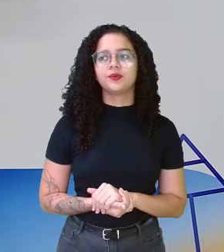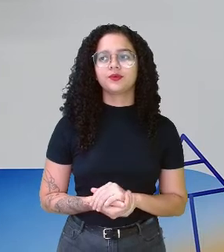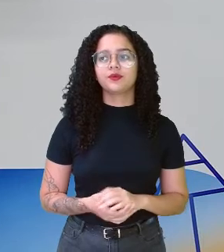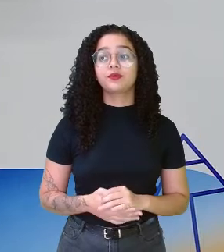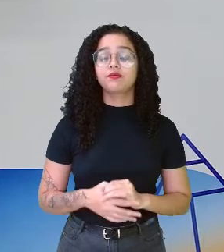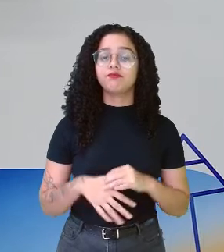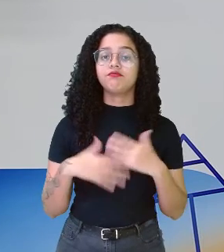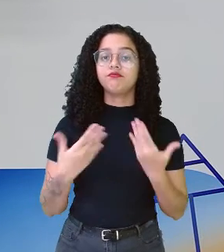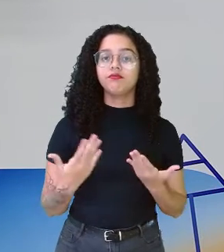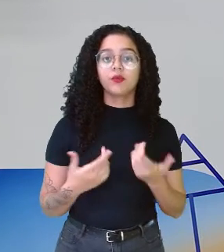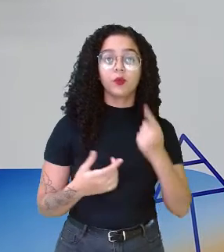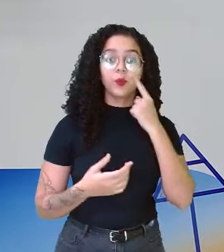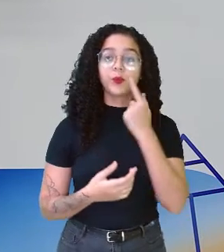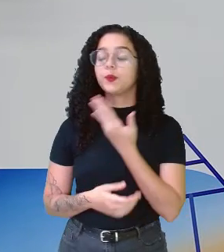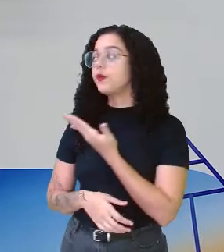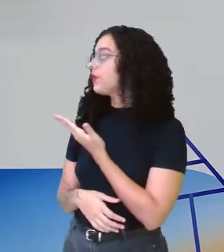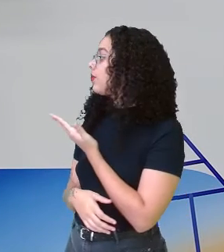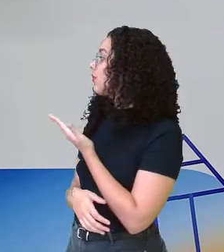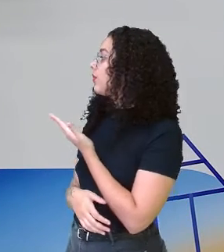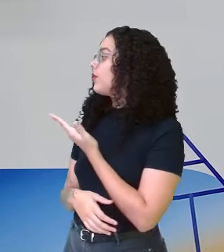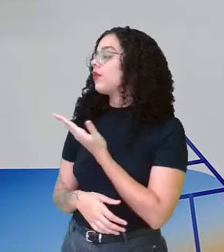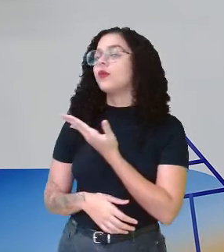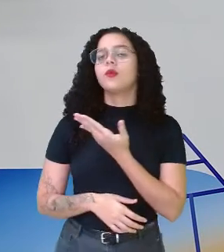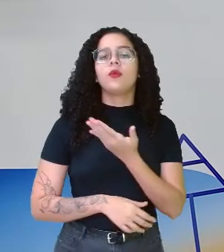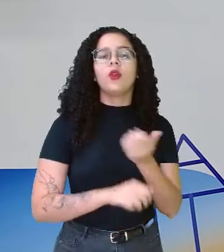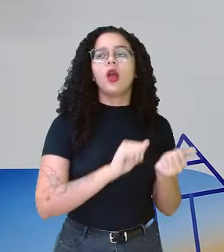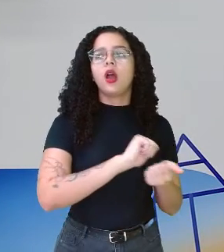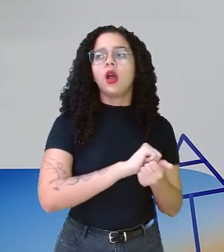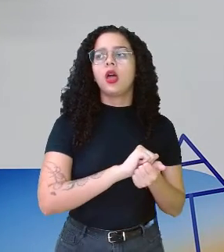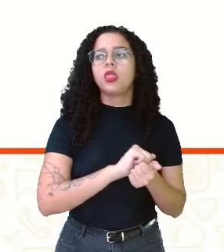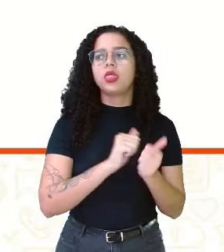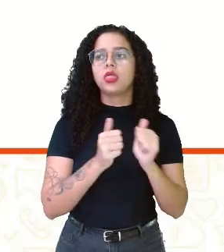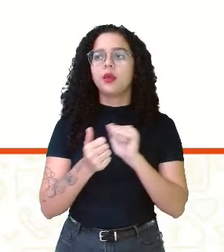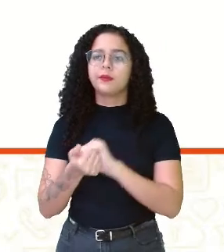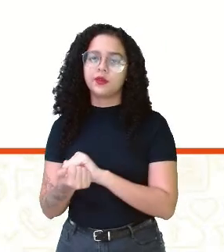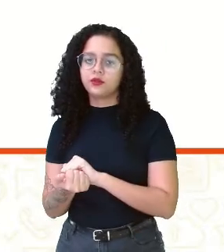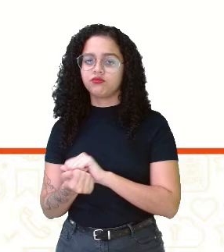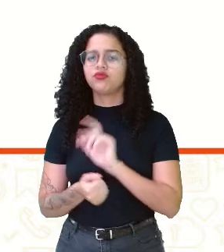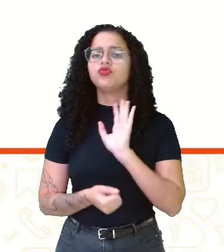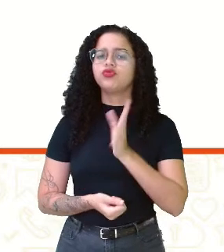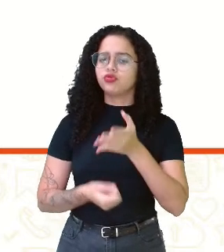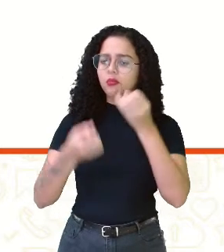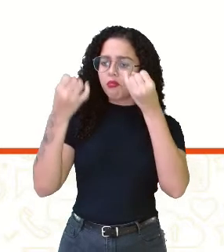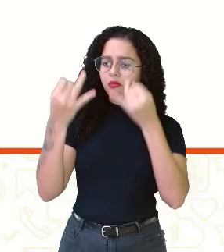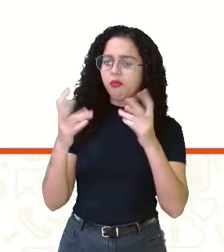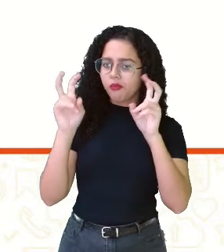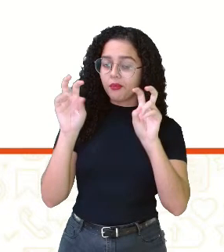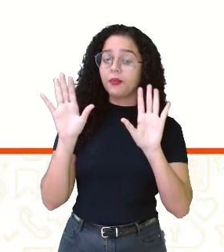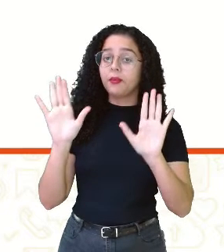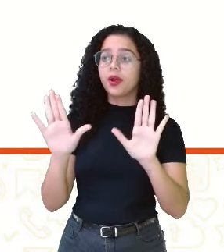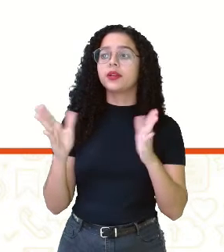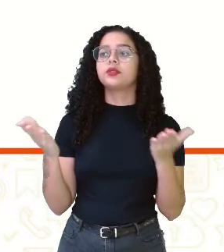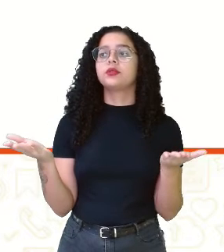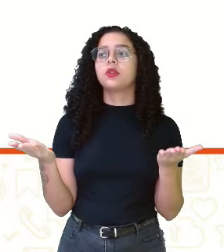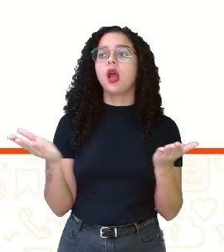Bom, então eu trouxe aqui as adequações. Falamos já sobre elas, mas aqui eu